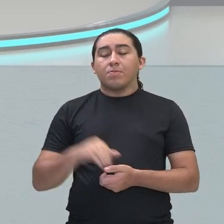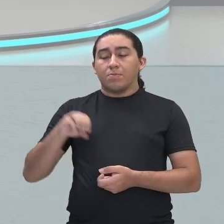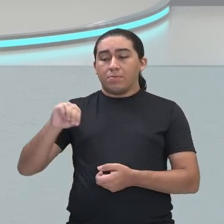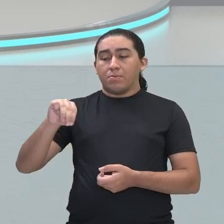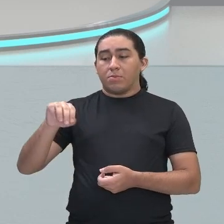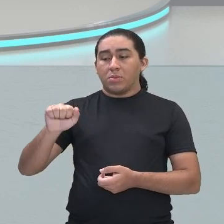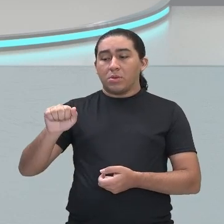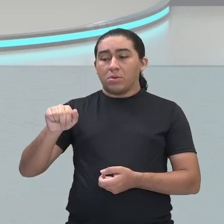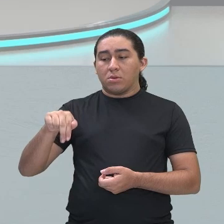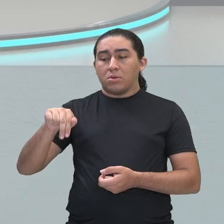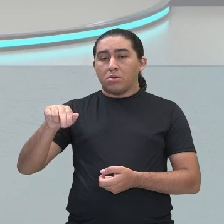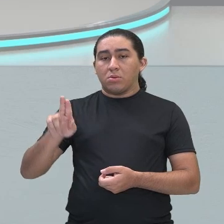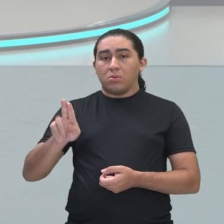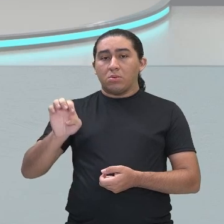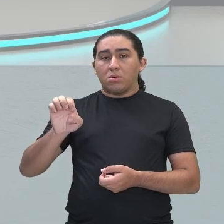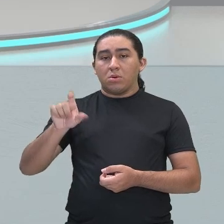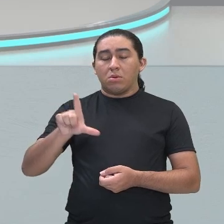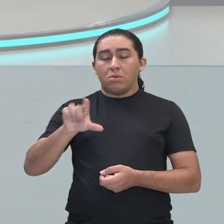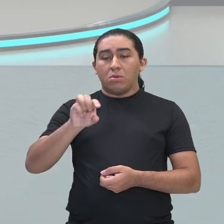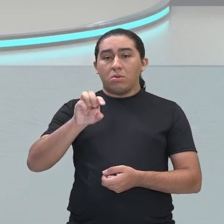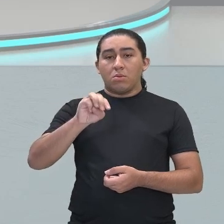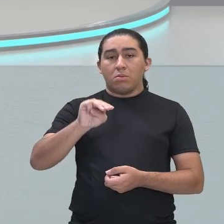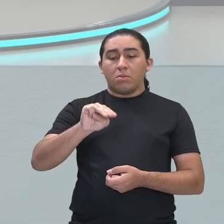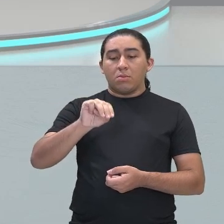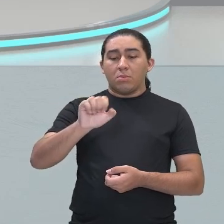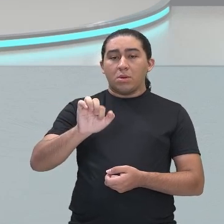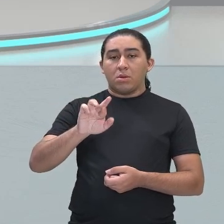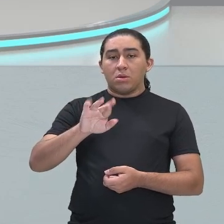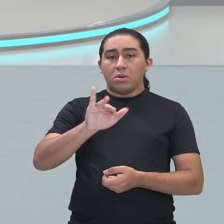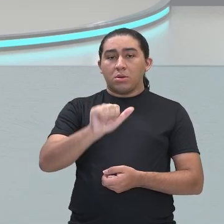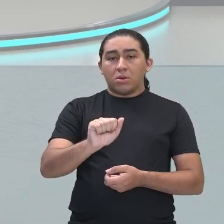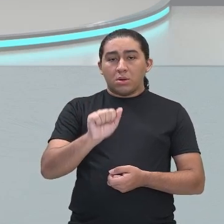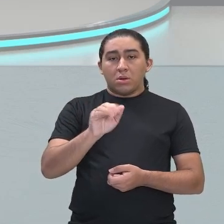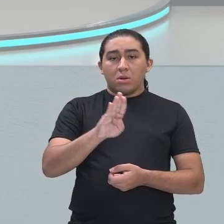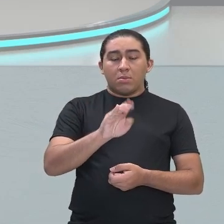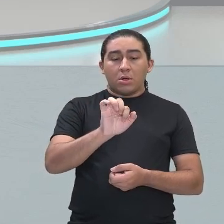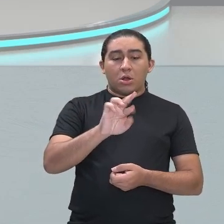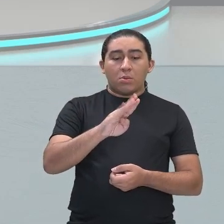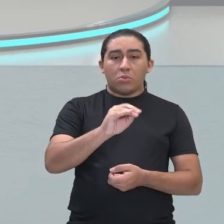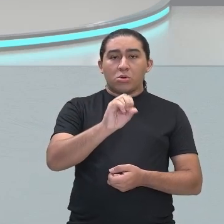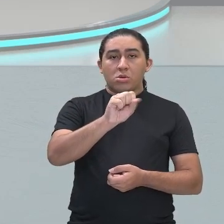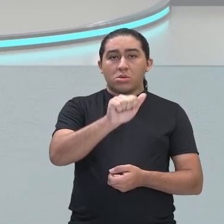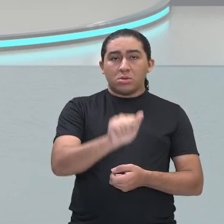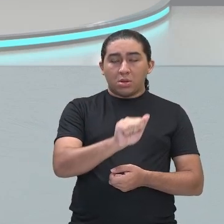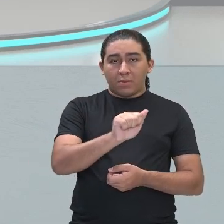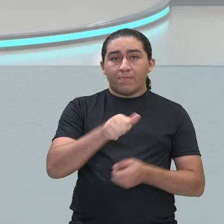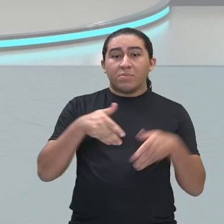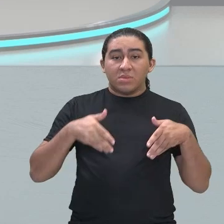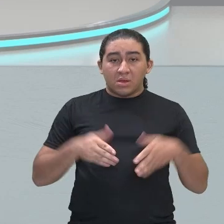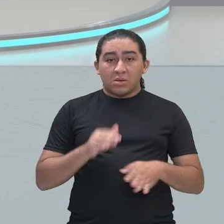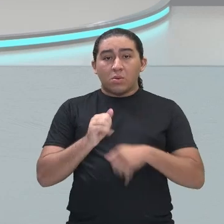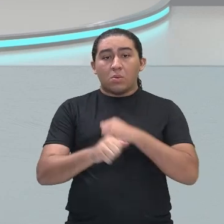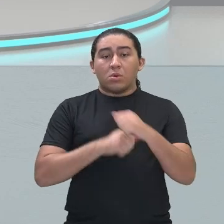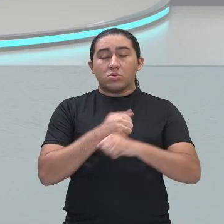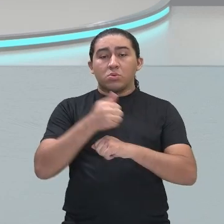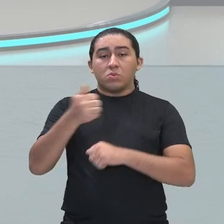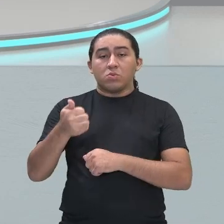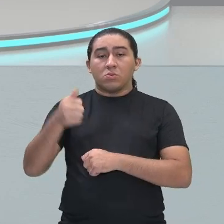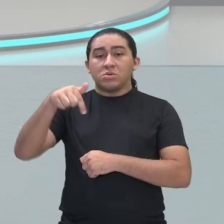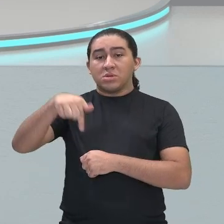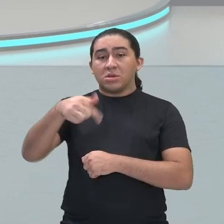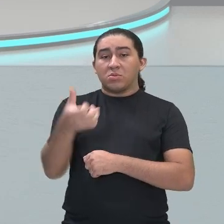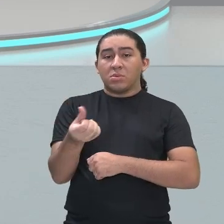Manuel Maria Barbosa do Buccage. Que nasceu em 1765 e faleceu em